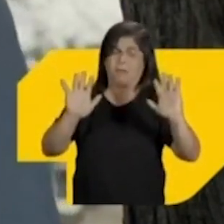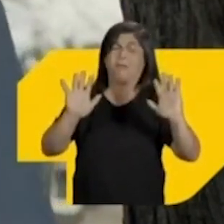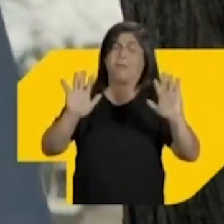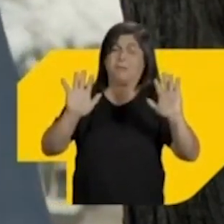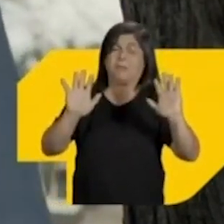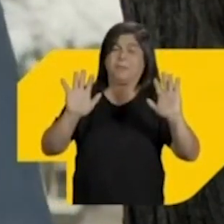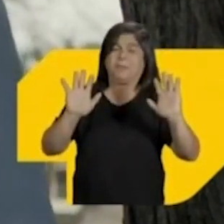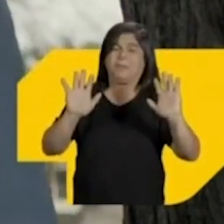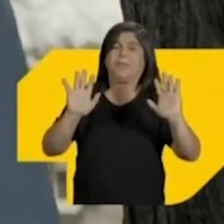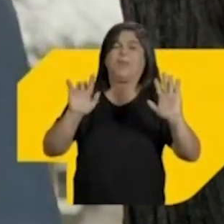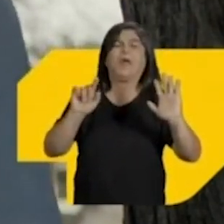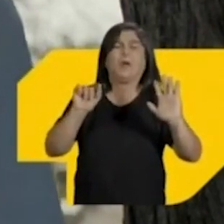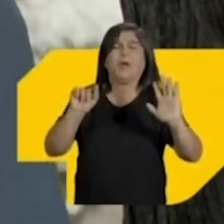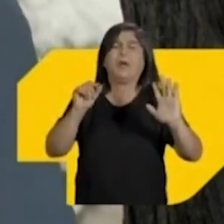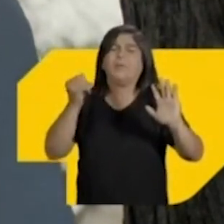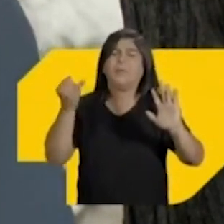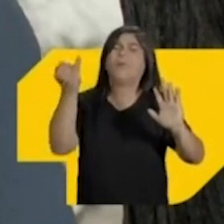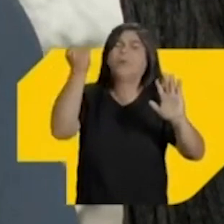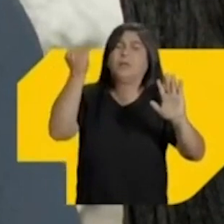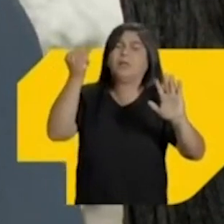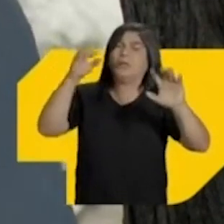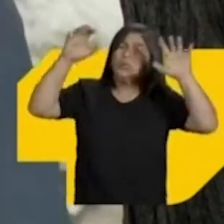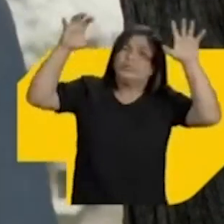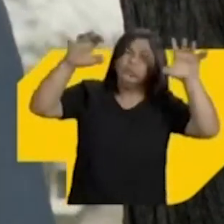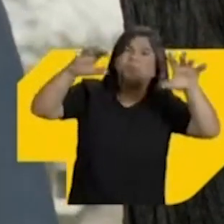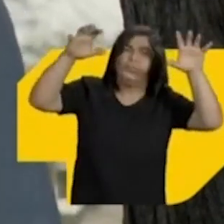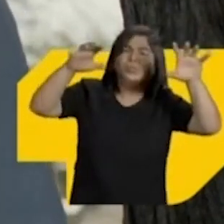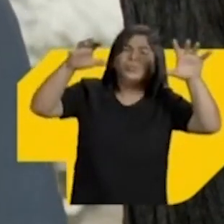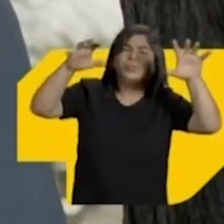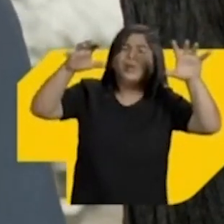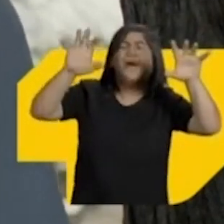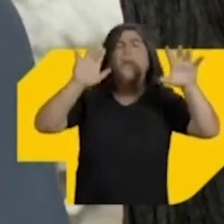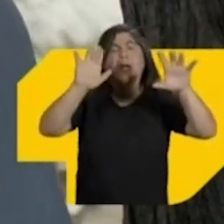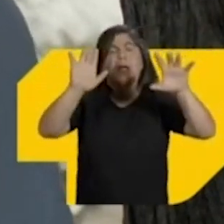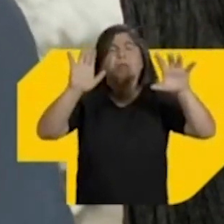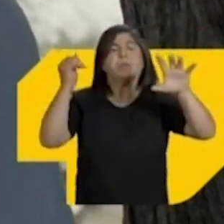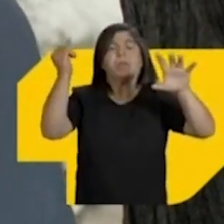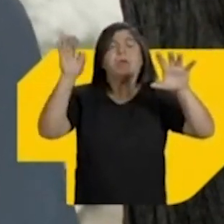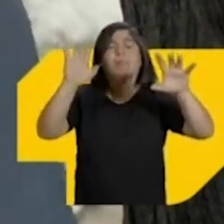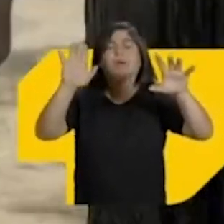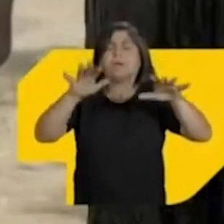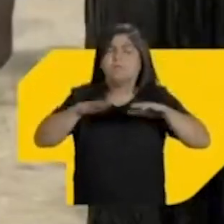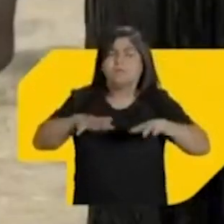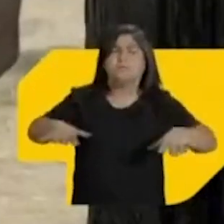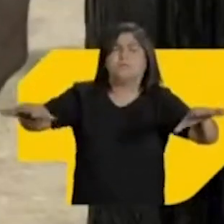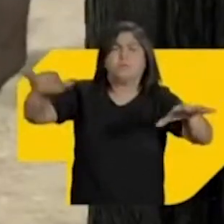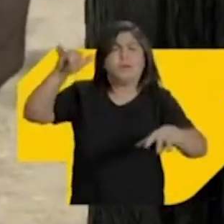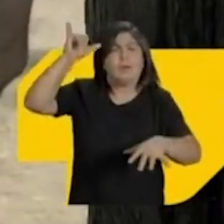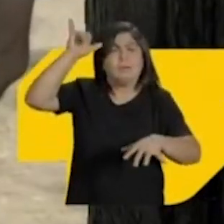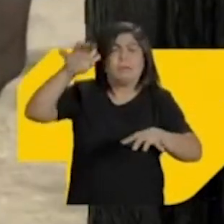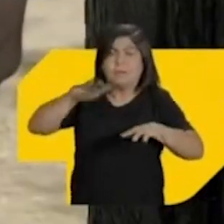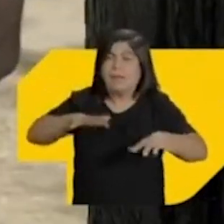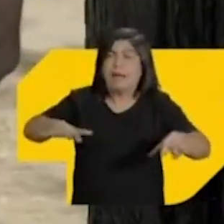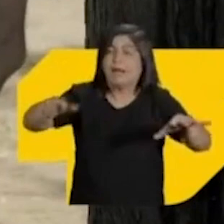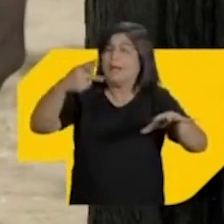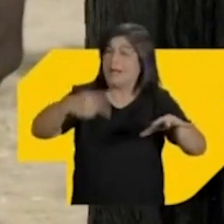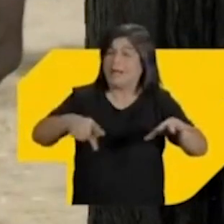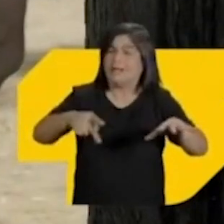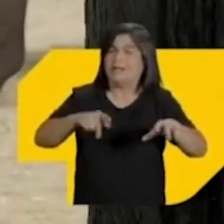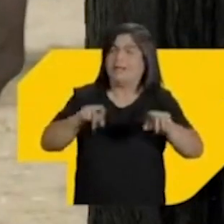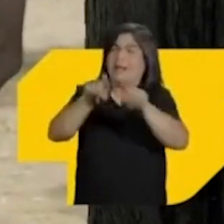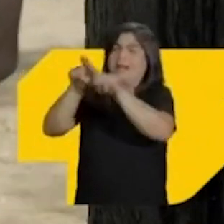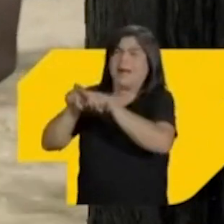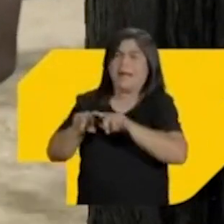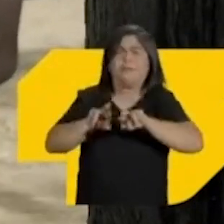a baixa cloviosidade. É um insumo tão importante quanto a chuva que é a política pública. A Carnaúba tem essa